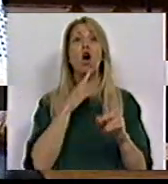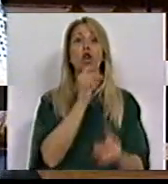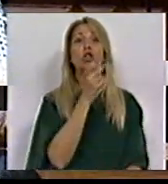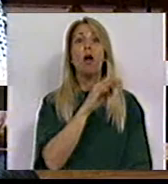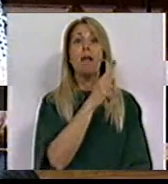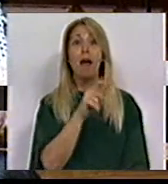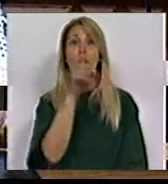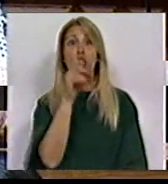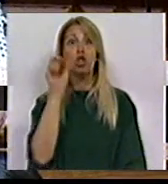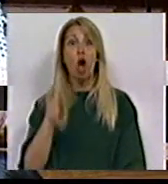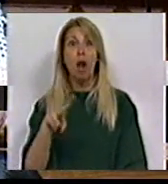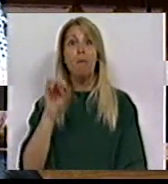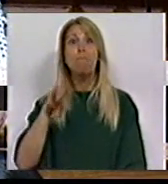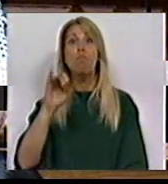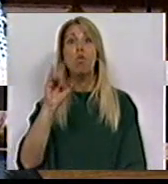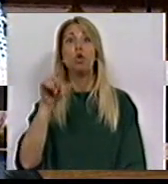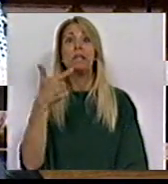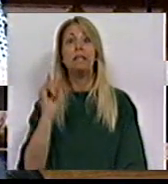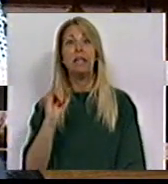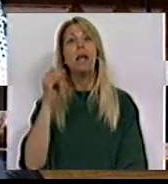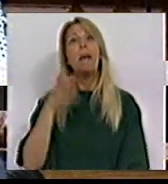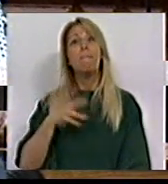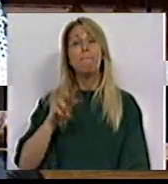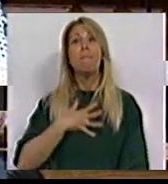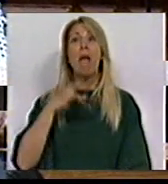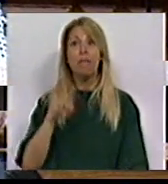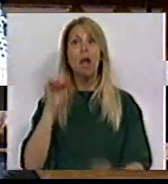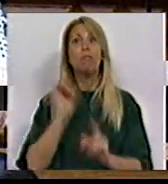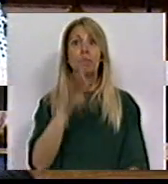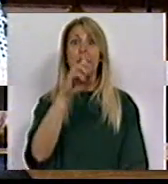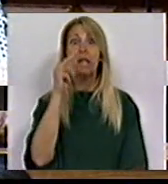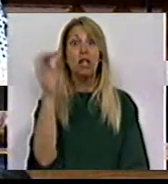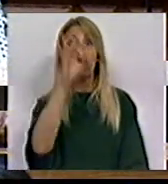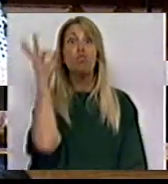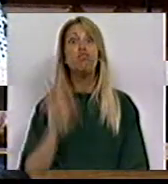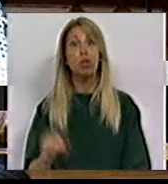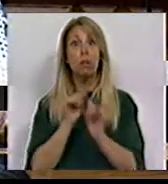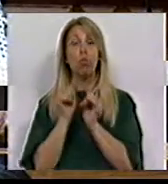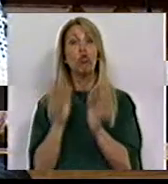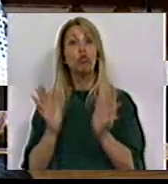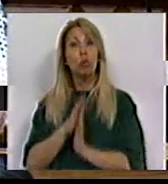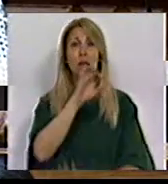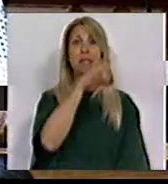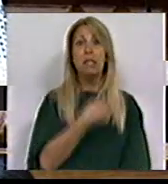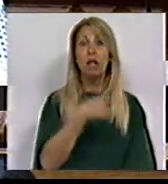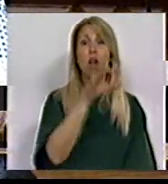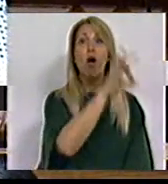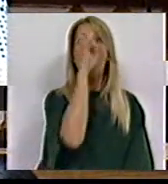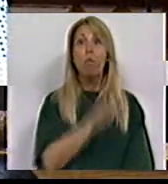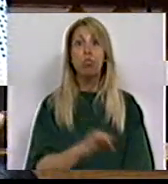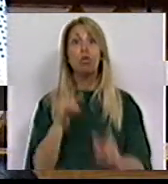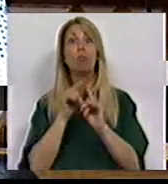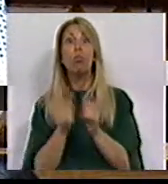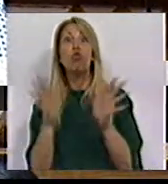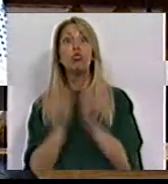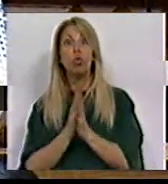a Zona Multimédia, representavam 73% do total dos ativos e 69% do total do volume